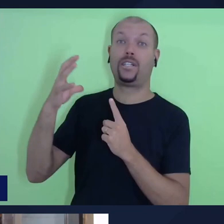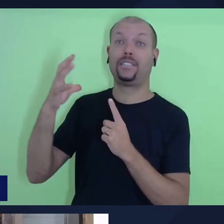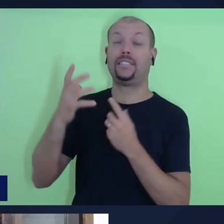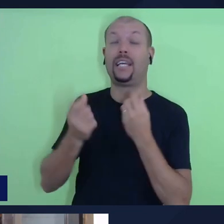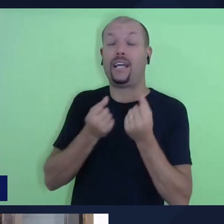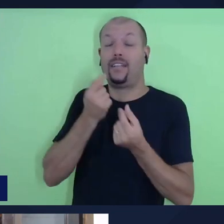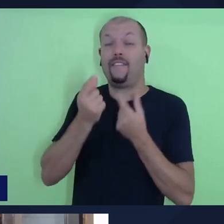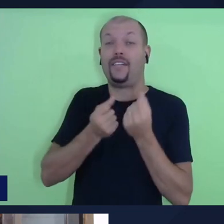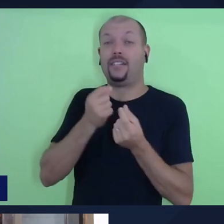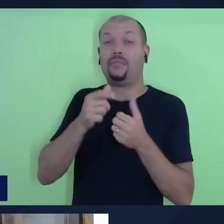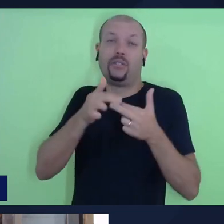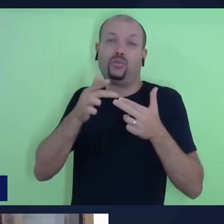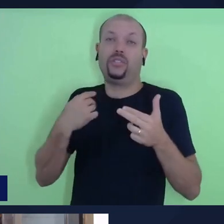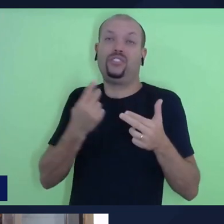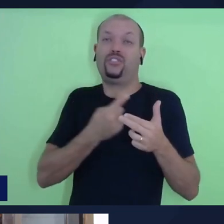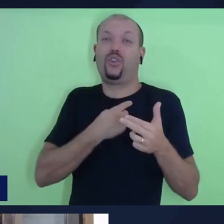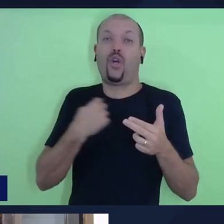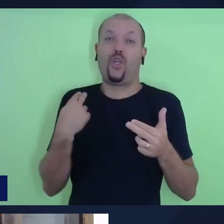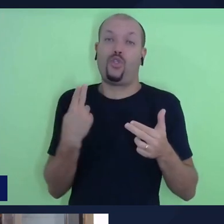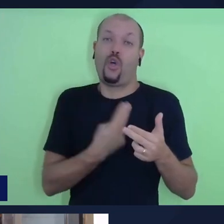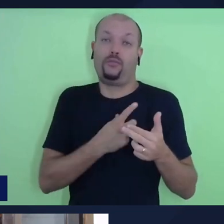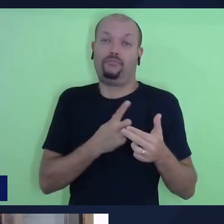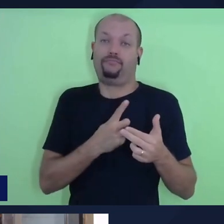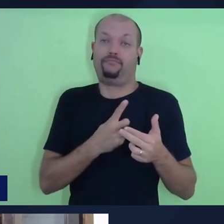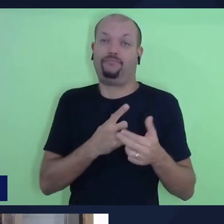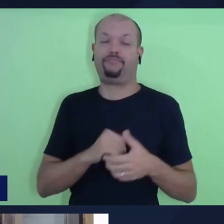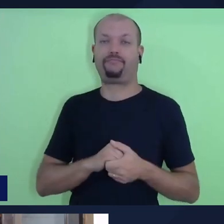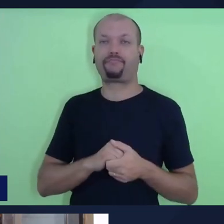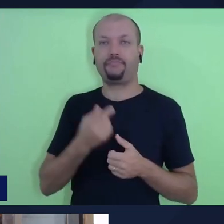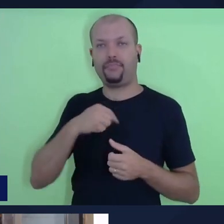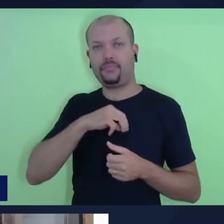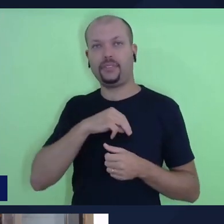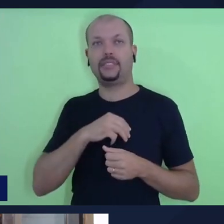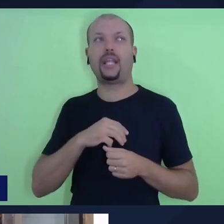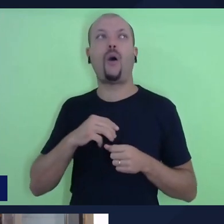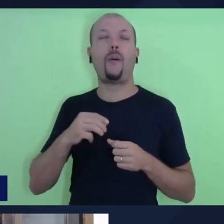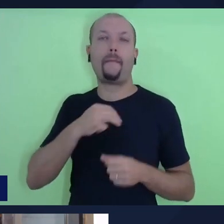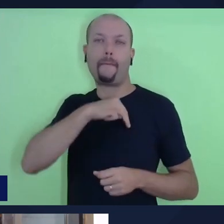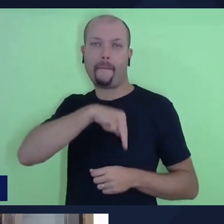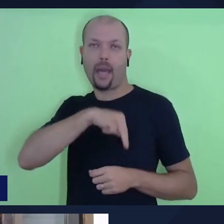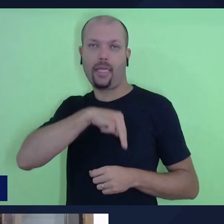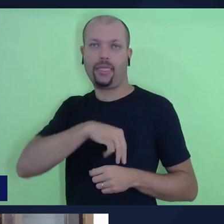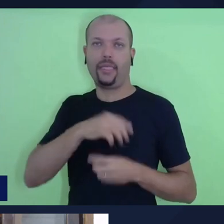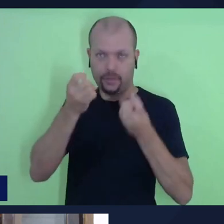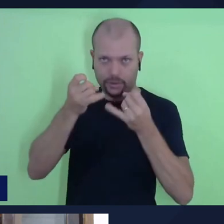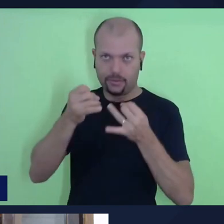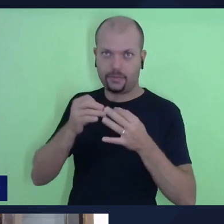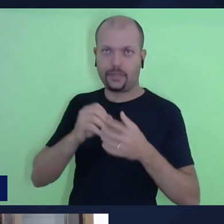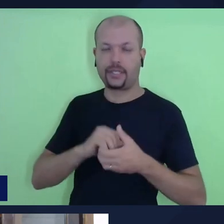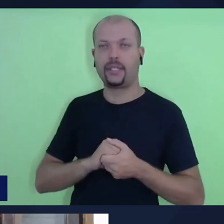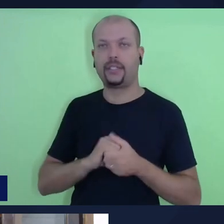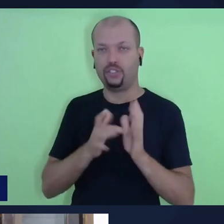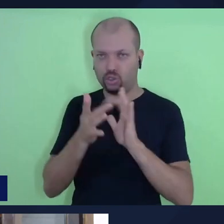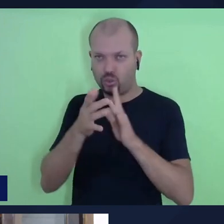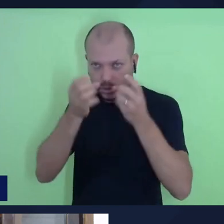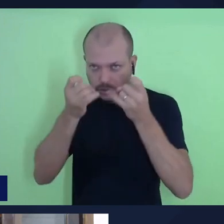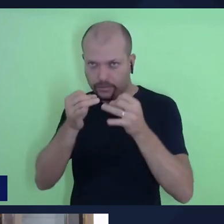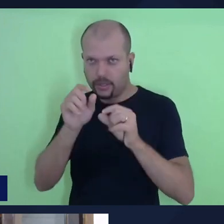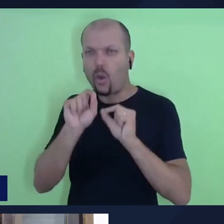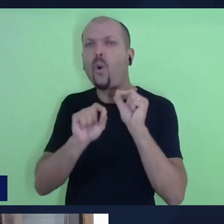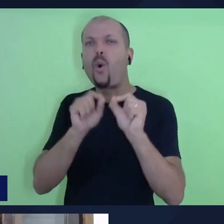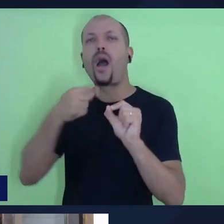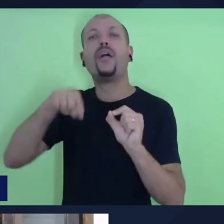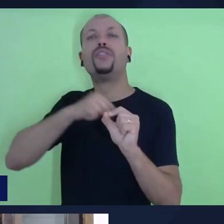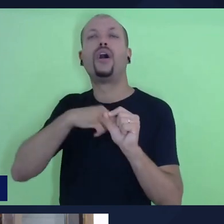Por isso que Jesus, lá em Mateus, encerra com isso, ele fala que nós não